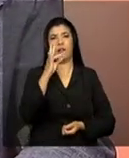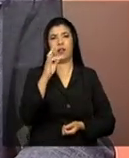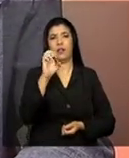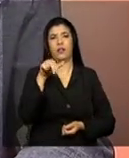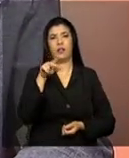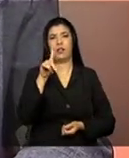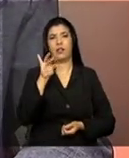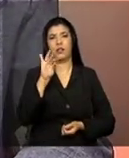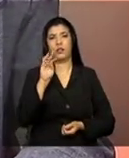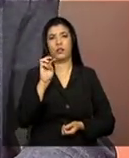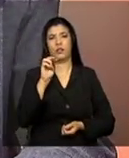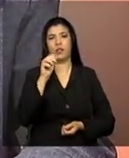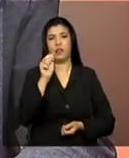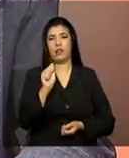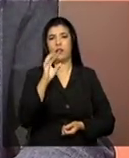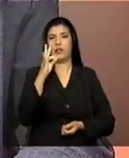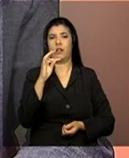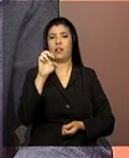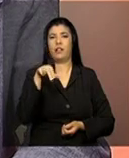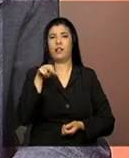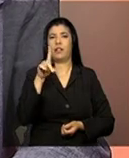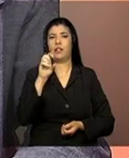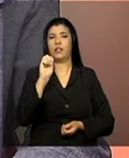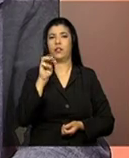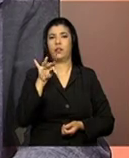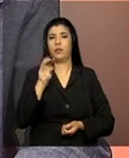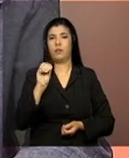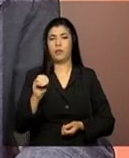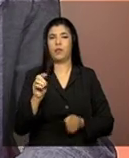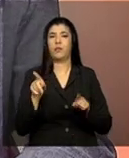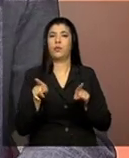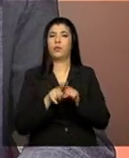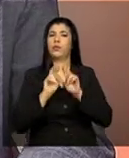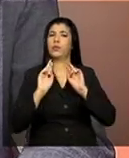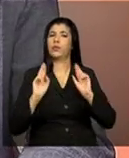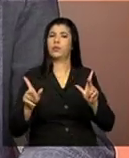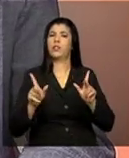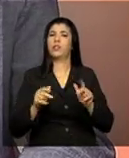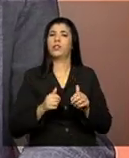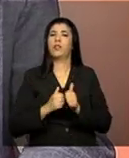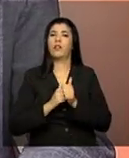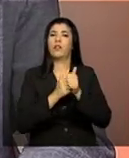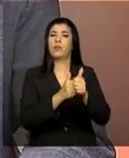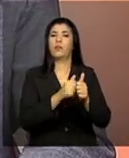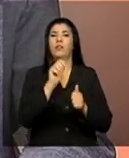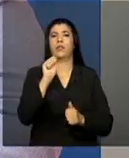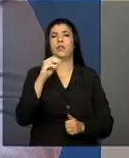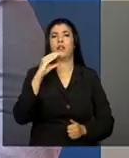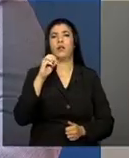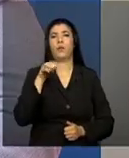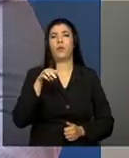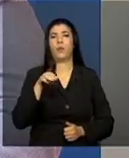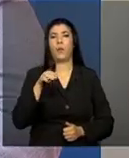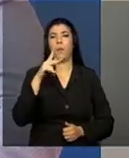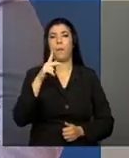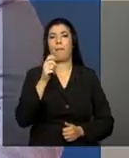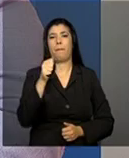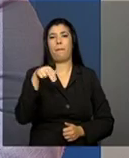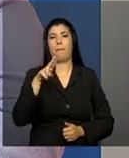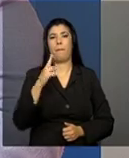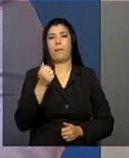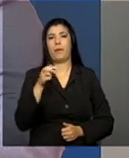atendimento e acompanhamento, em que situações o prontuário é indispensável? O prontuário, ele é indispensável para